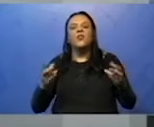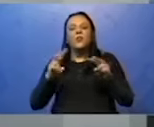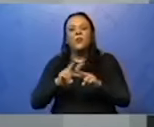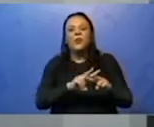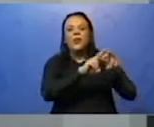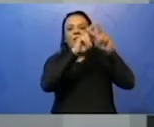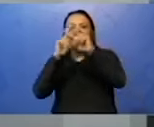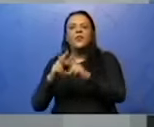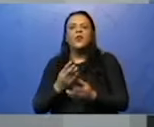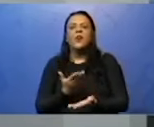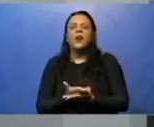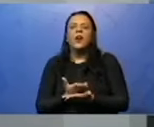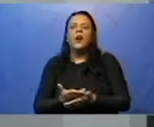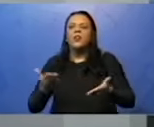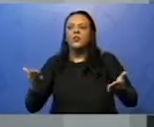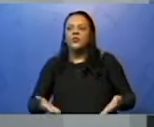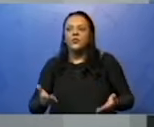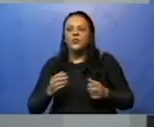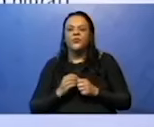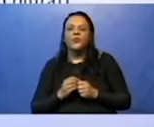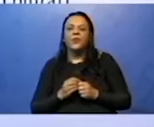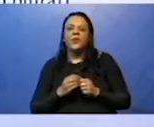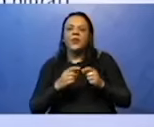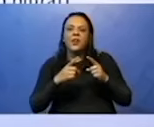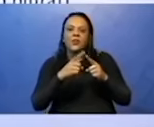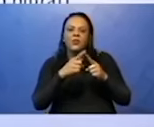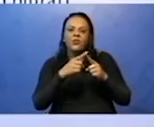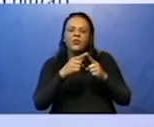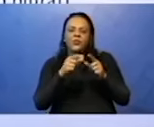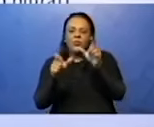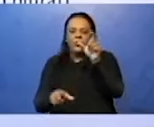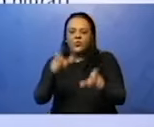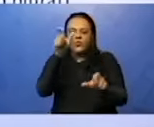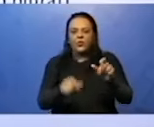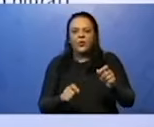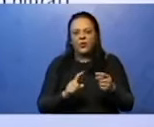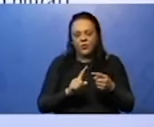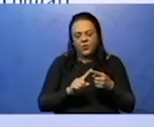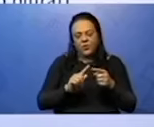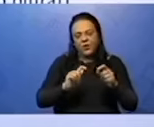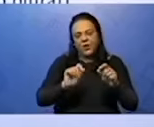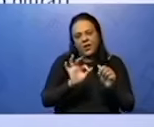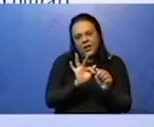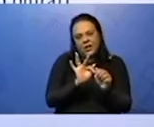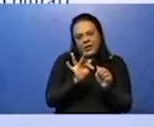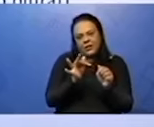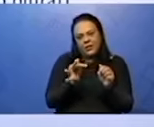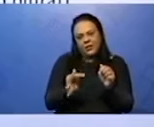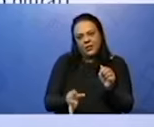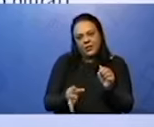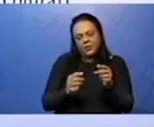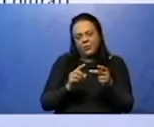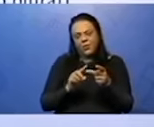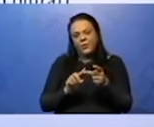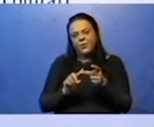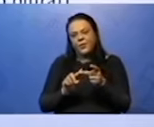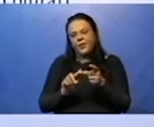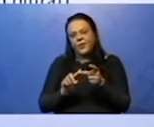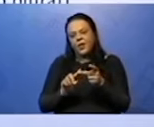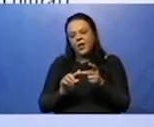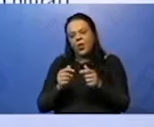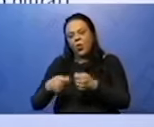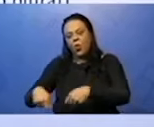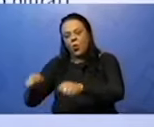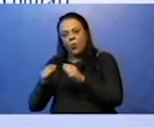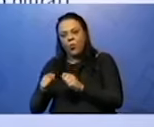Existem cinco tipos de sujeito. O simples e o composto, nós conseguimos determinar e eles são explícitos, eles vão aparecer